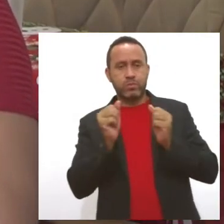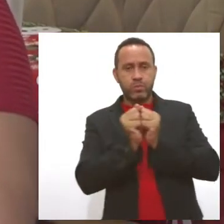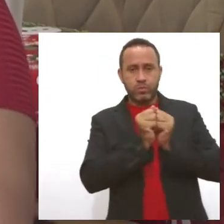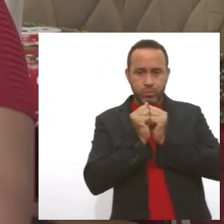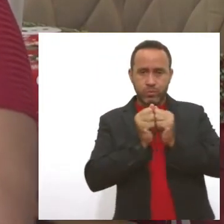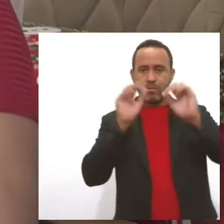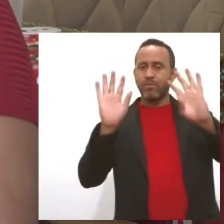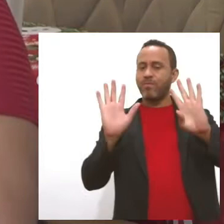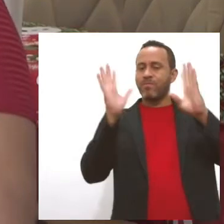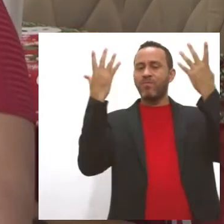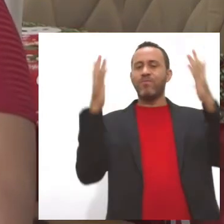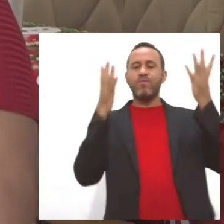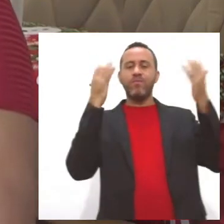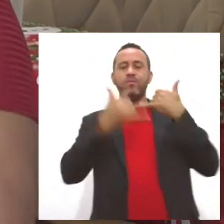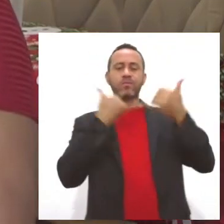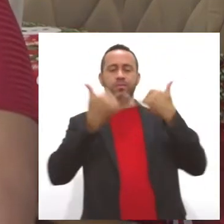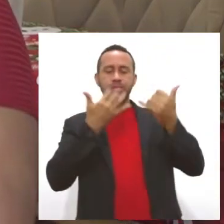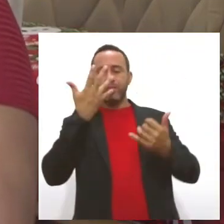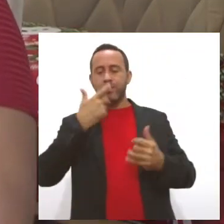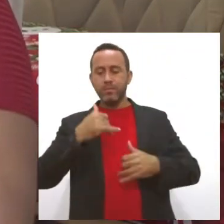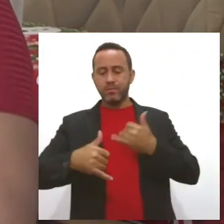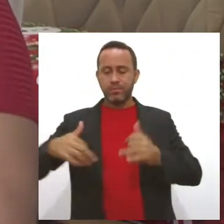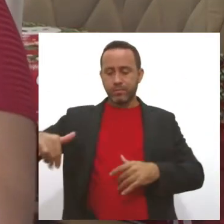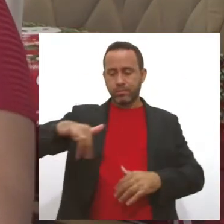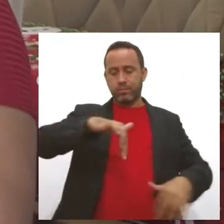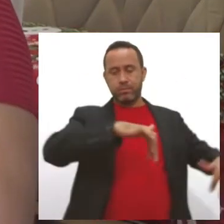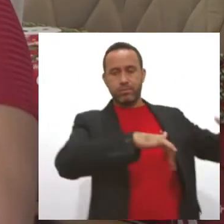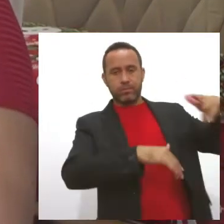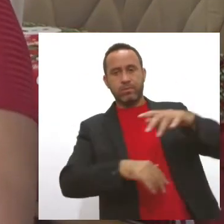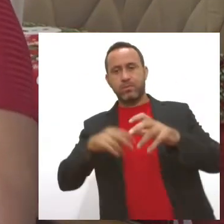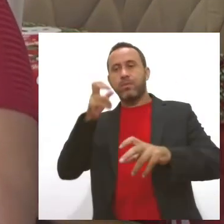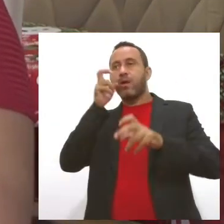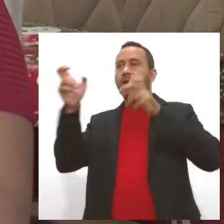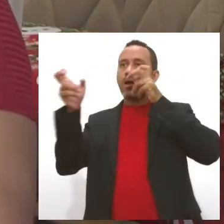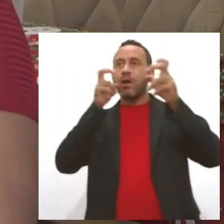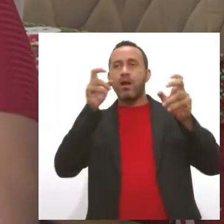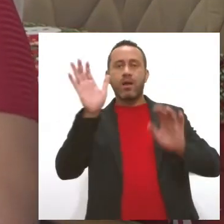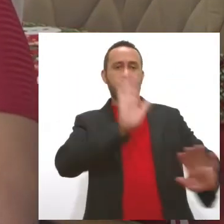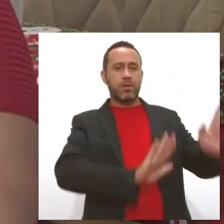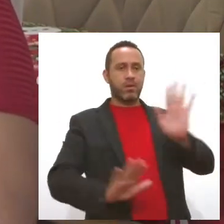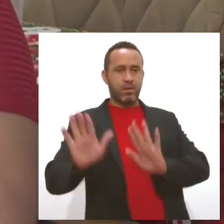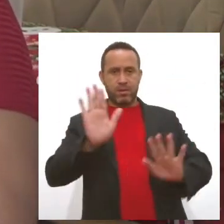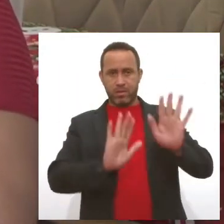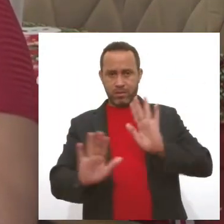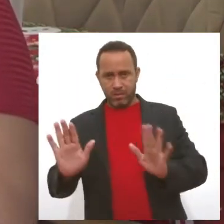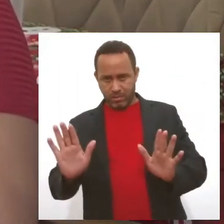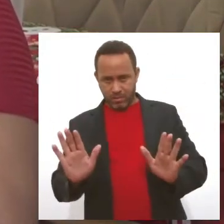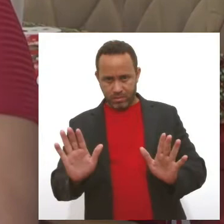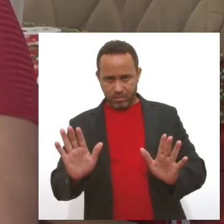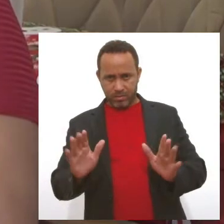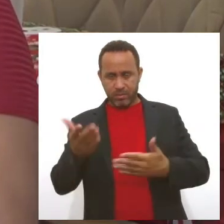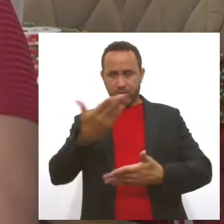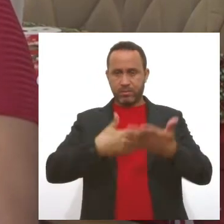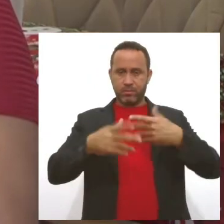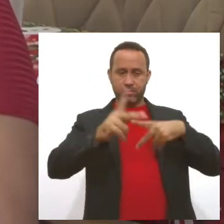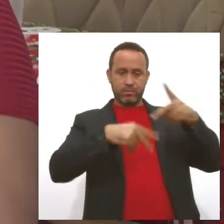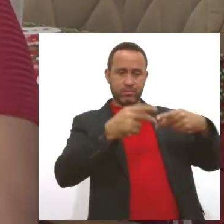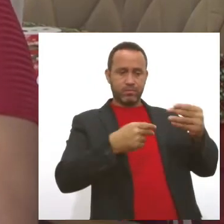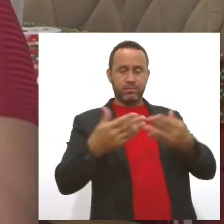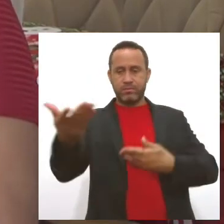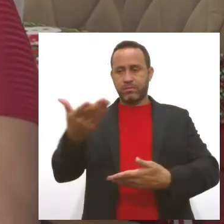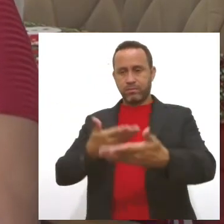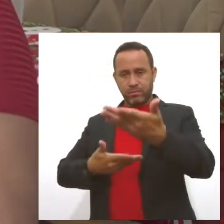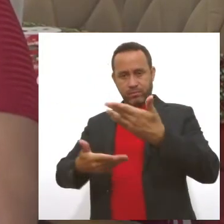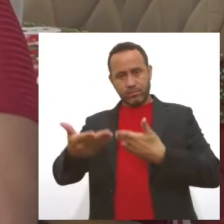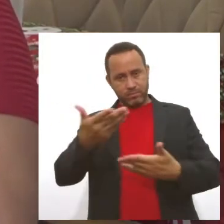aquela zoada, menino correndo, as mães gritando, menino, cuidado! E a troca de presentes, todo aquele